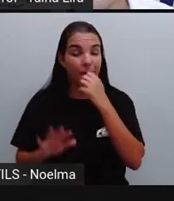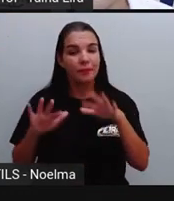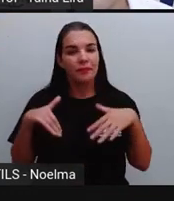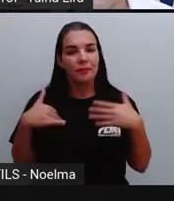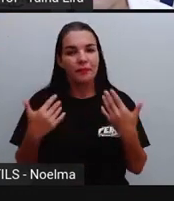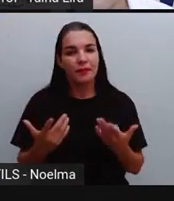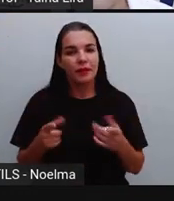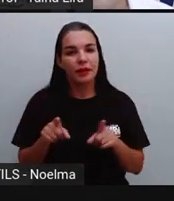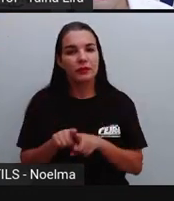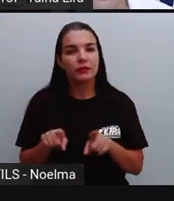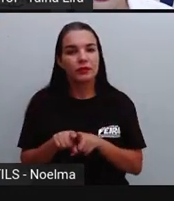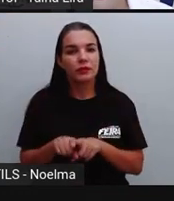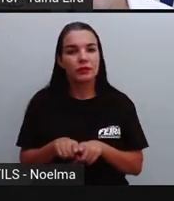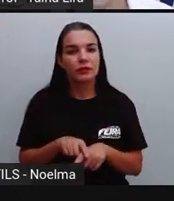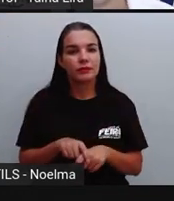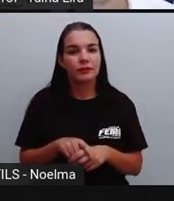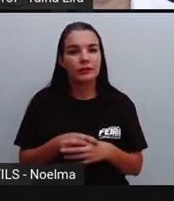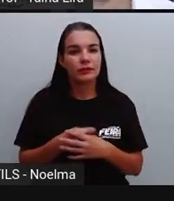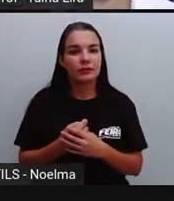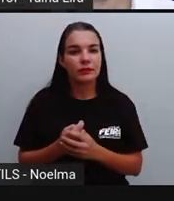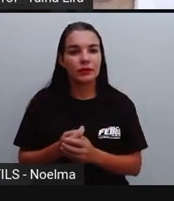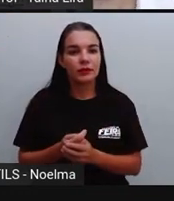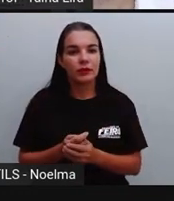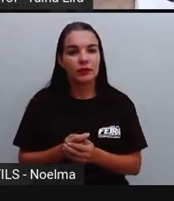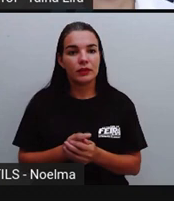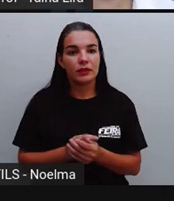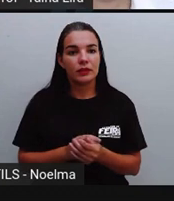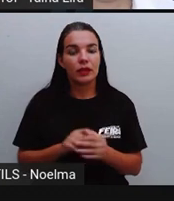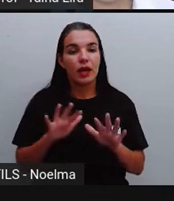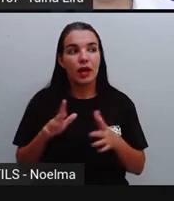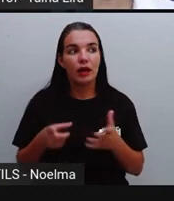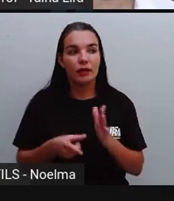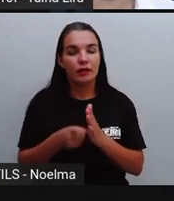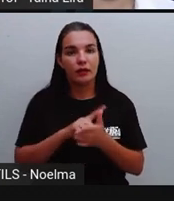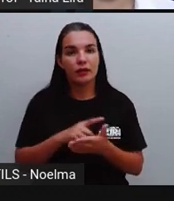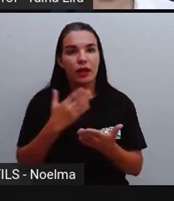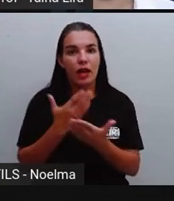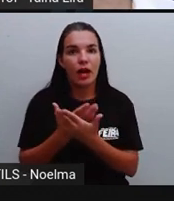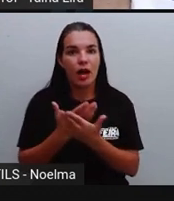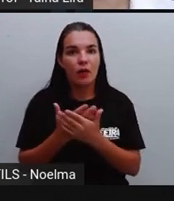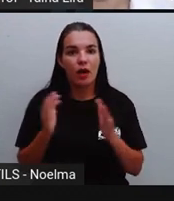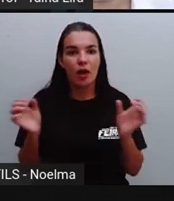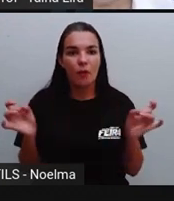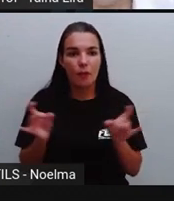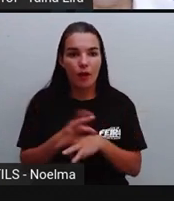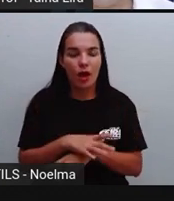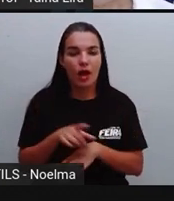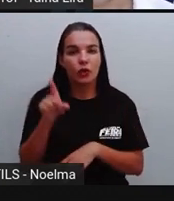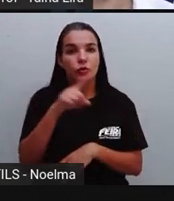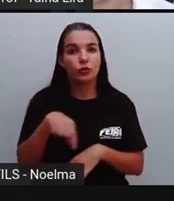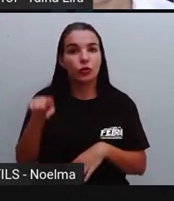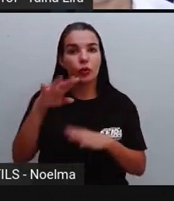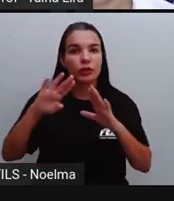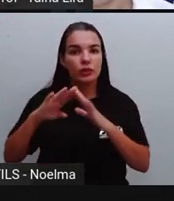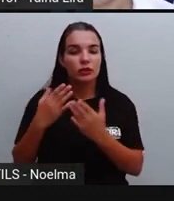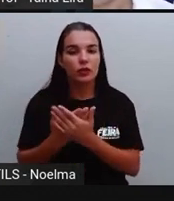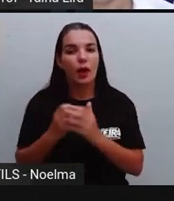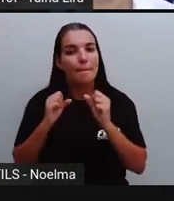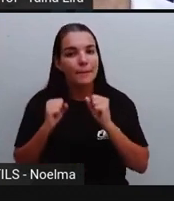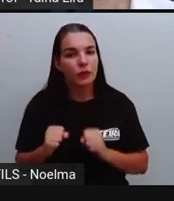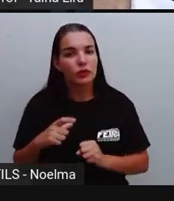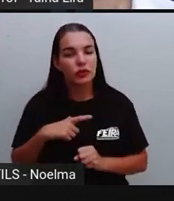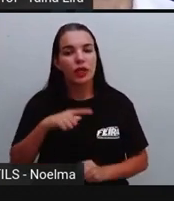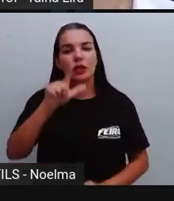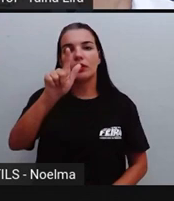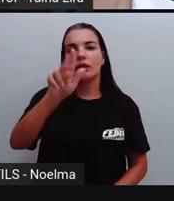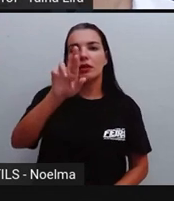Uma curiosidade sobre o Grêmio, tá? Antes da gente encerrar a aula, Segundo ano, é que toda escola pode ter um Grêmio Estudantil.